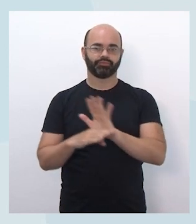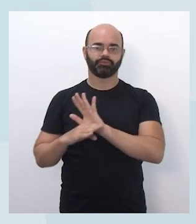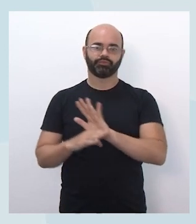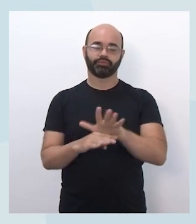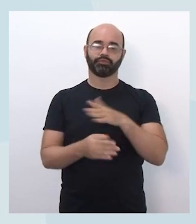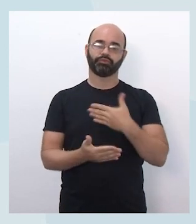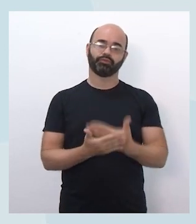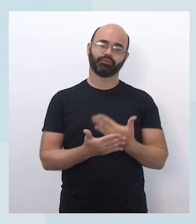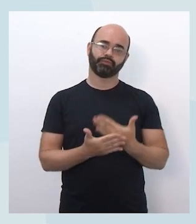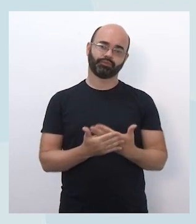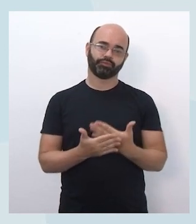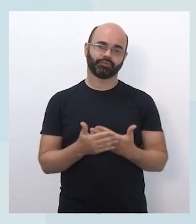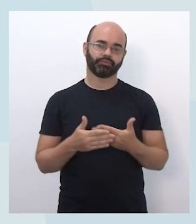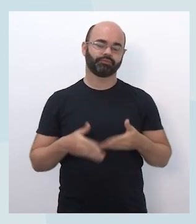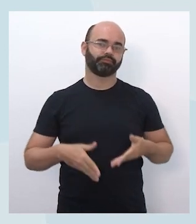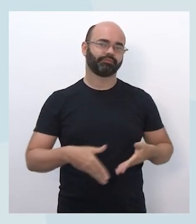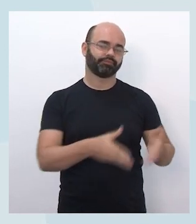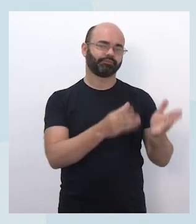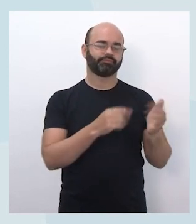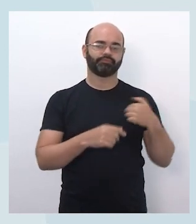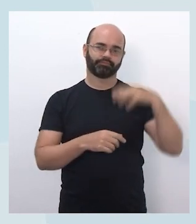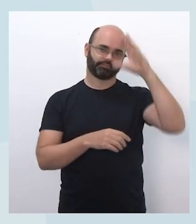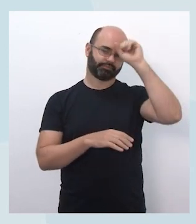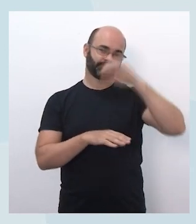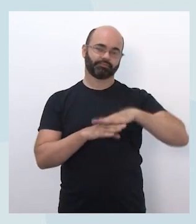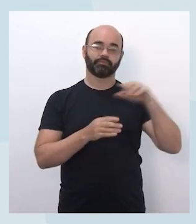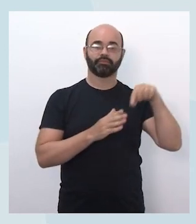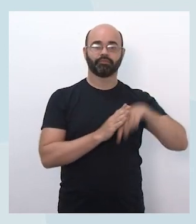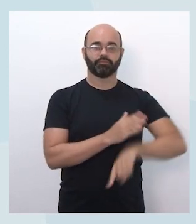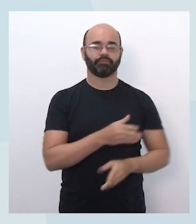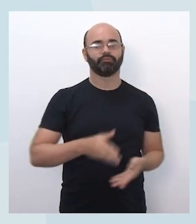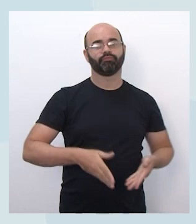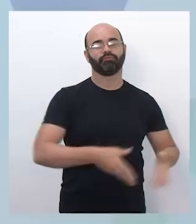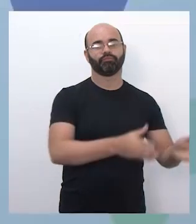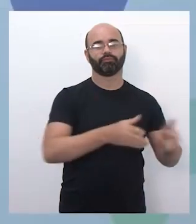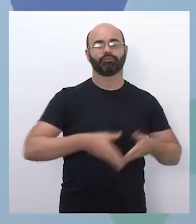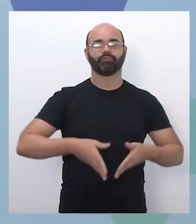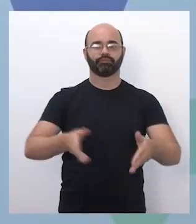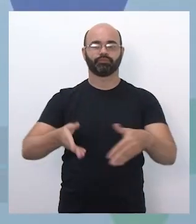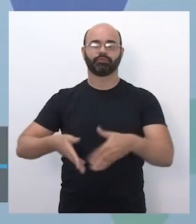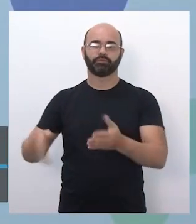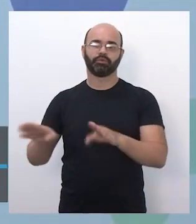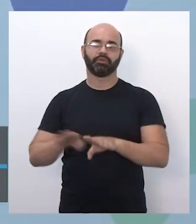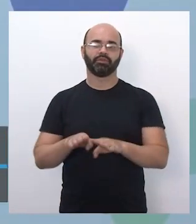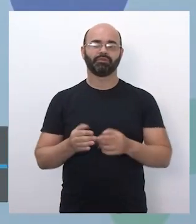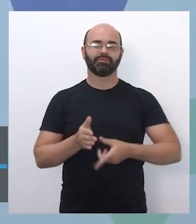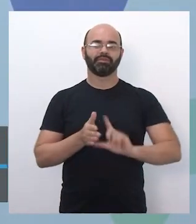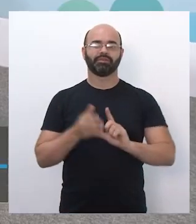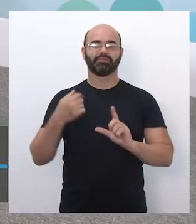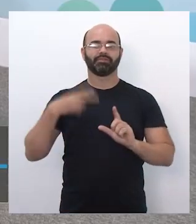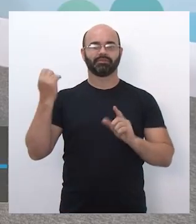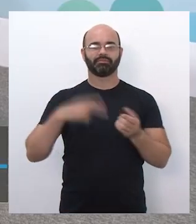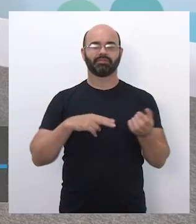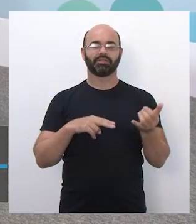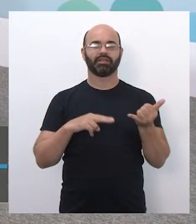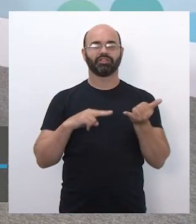estudo, para conseguir ampliar a sua aprendizagem e, como eu já disse, a distribuição dos chips. Dani,